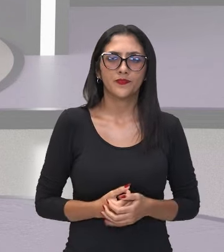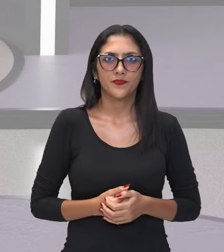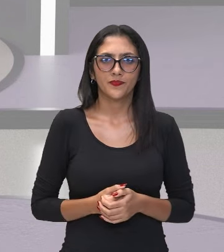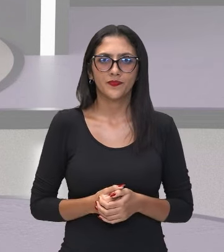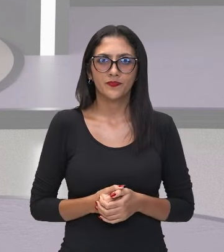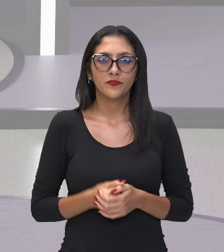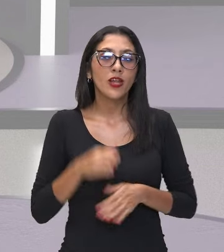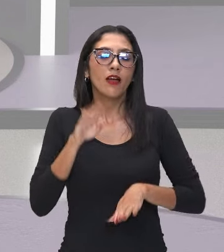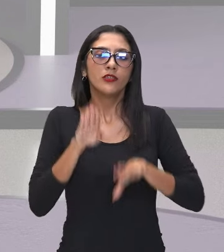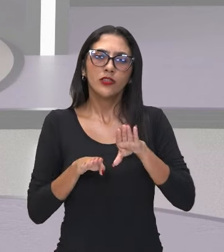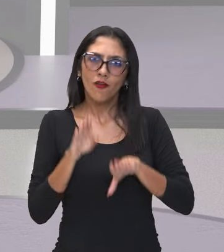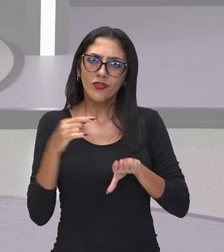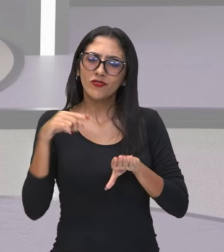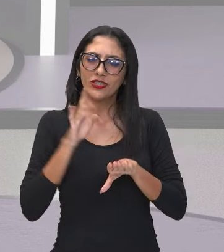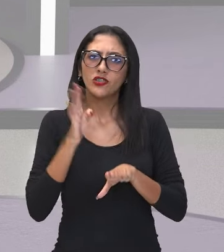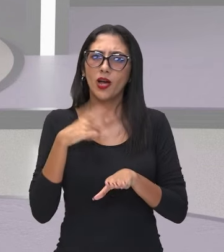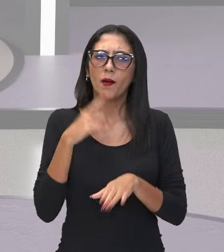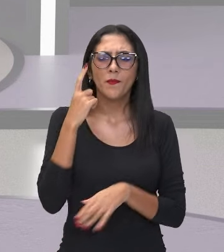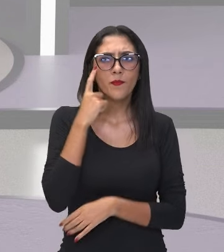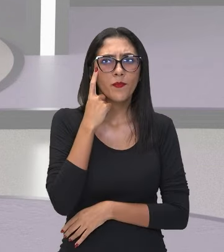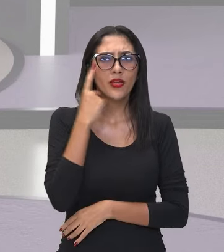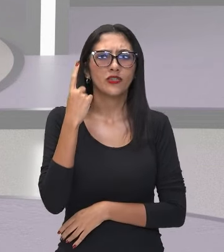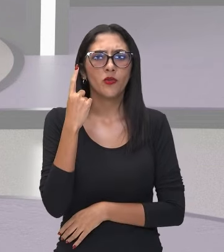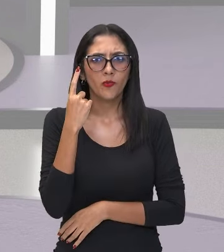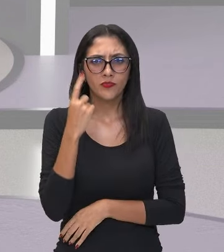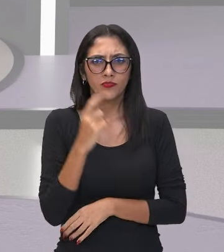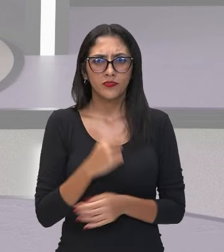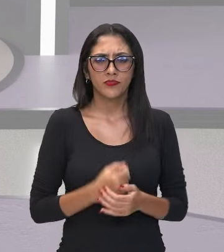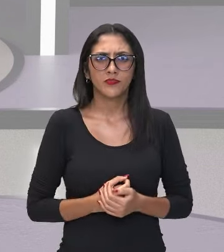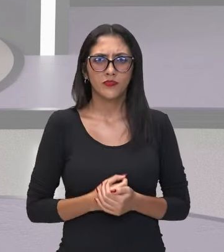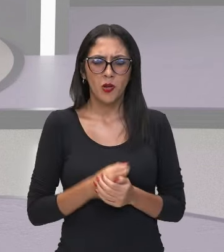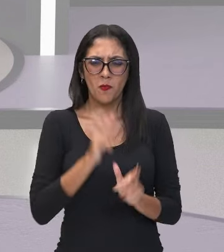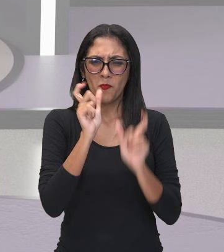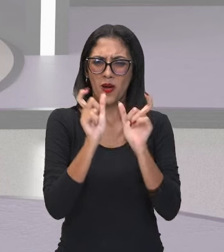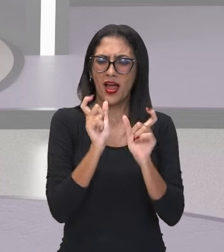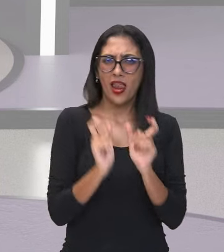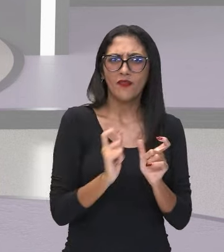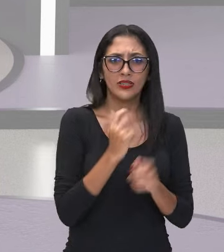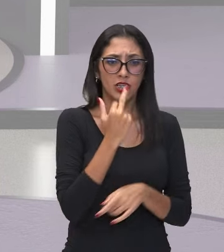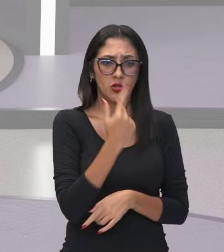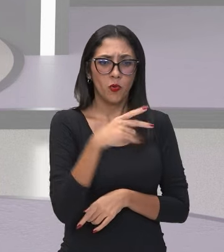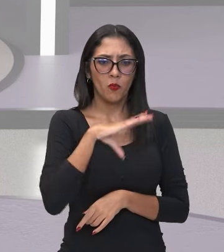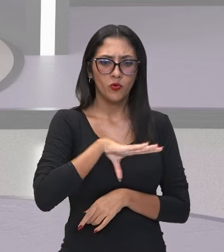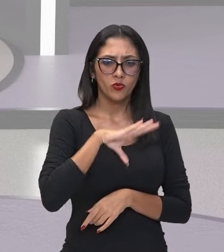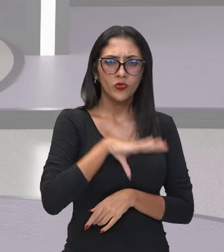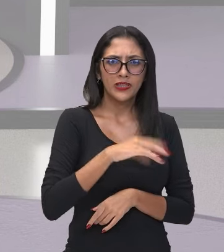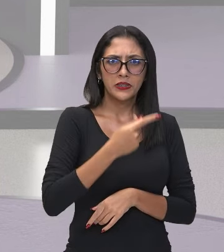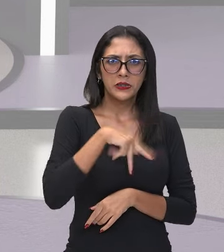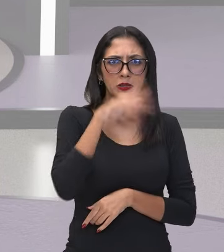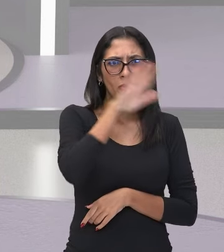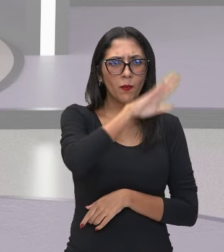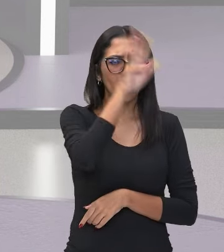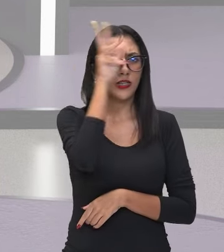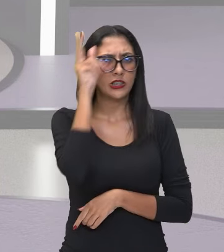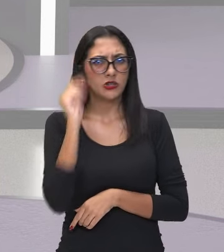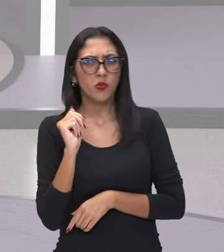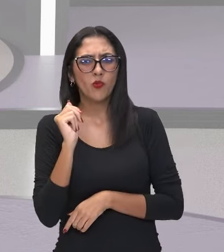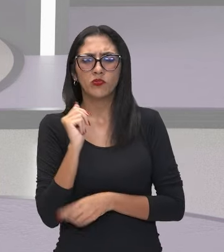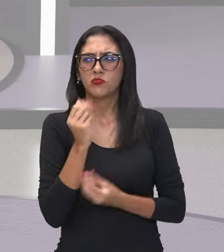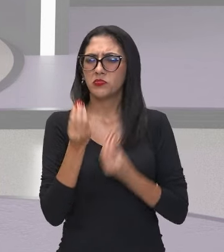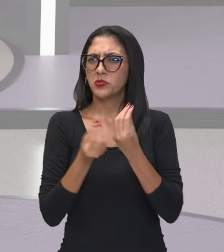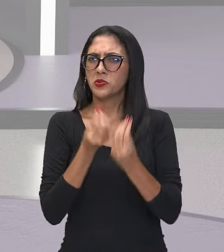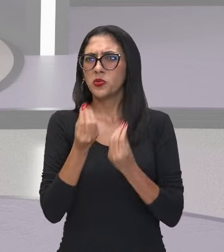novamente, você já tenha se perguntado, expressão amazonense e expressão numérica, como você vai